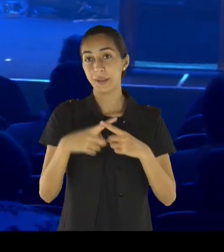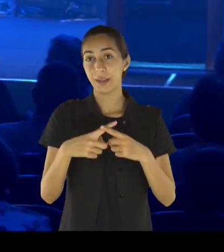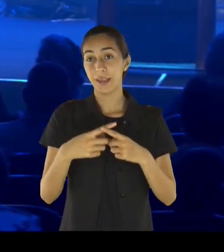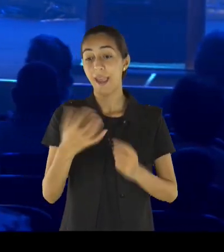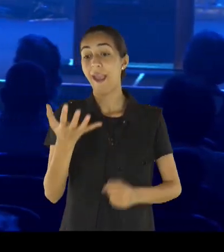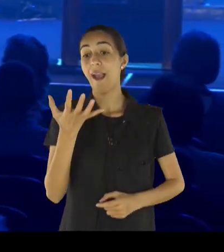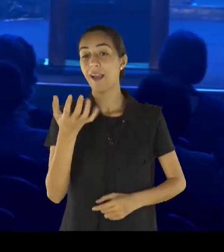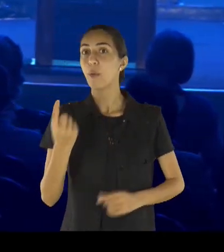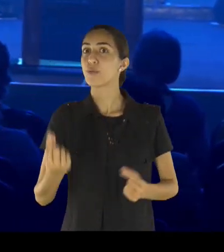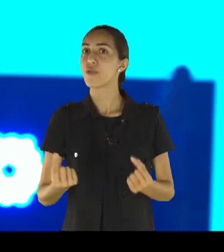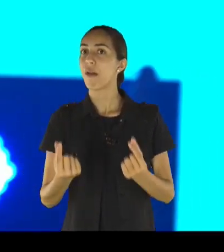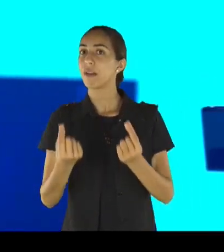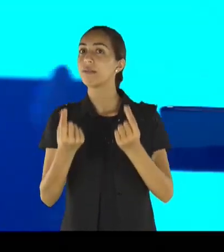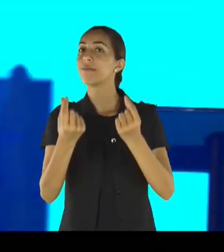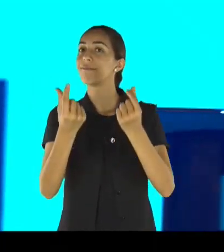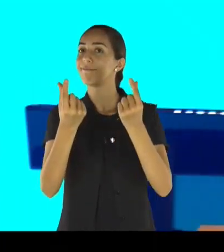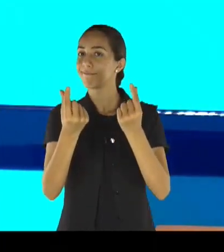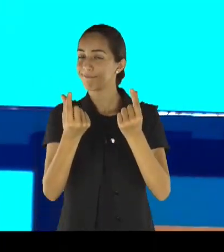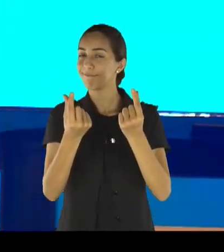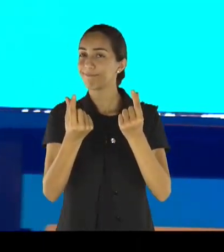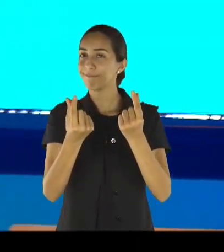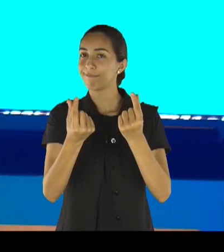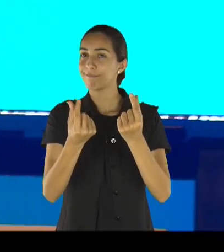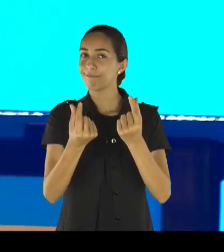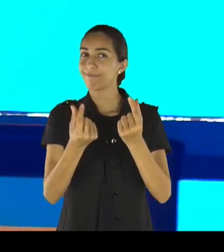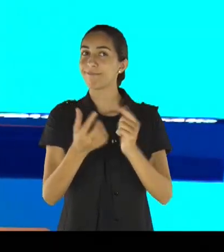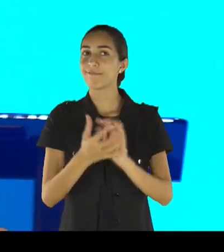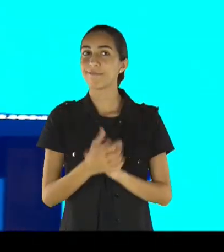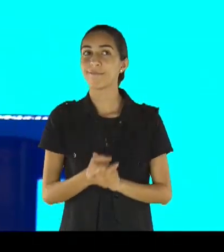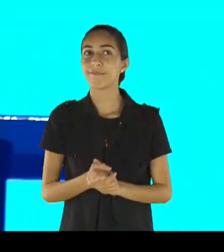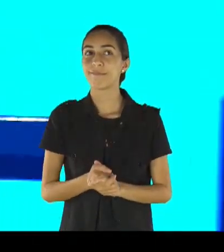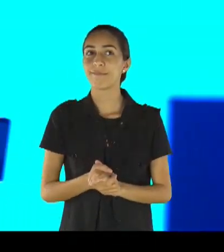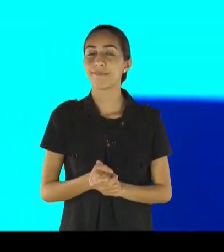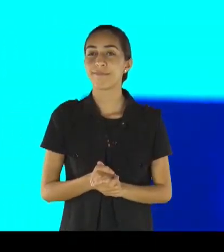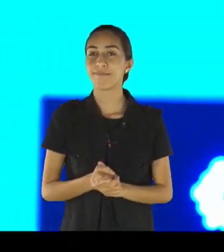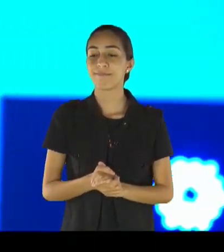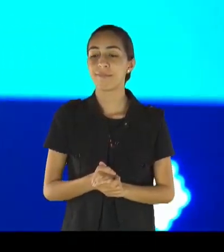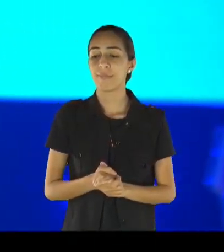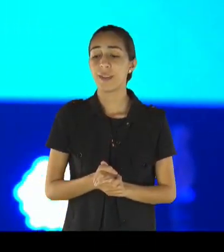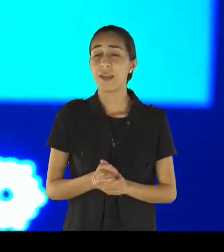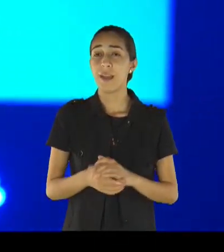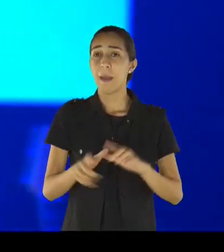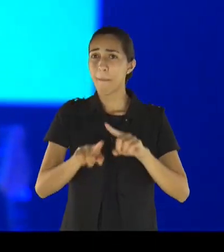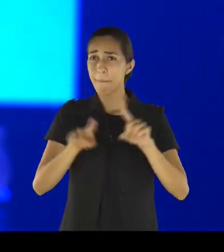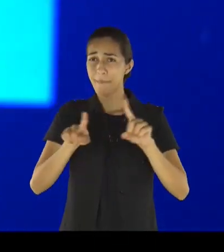pessoa teimosa, irmão, não se rende a Jesus, não entende, não conhece, essas palavras, de sabedoria,